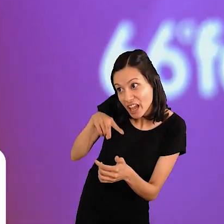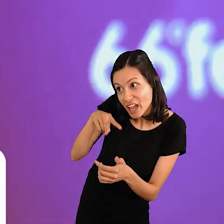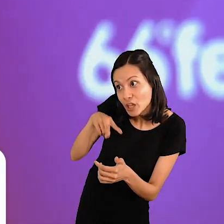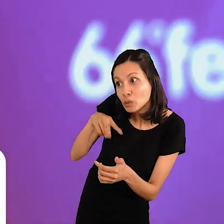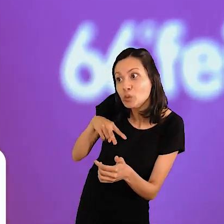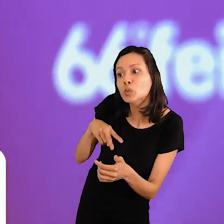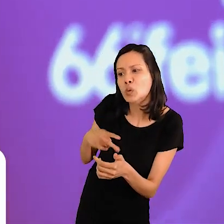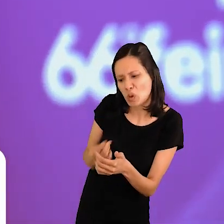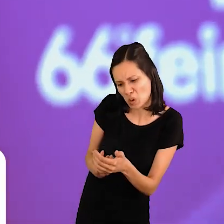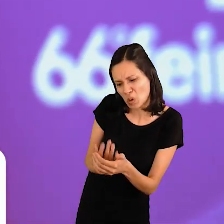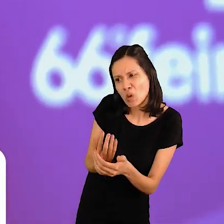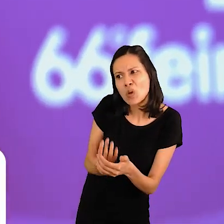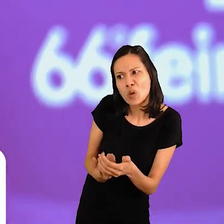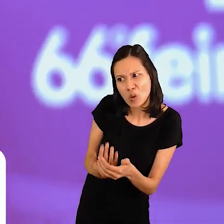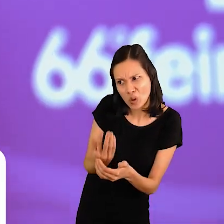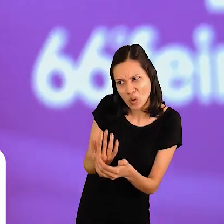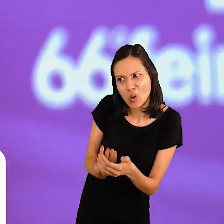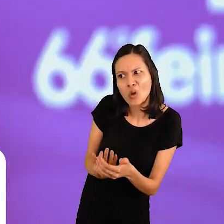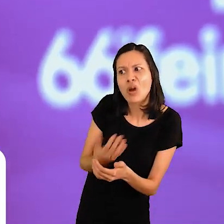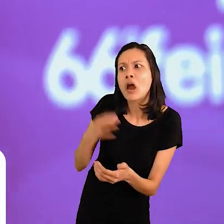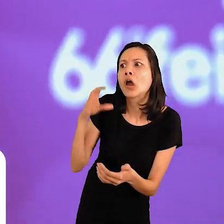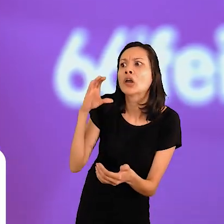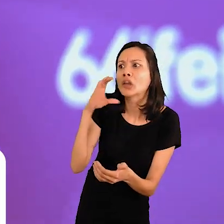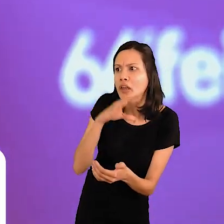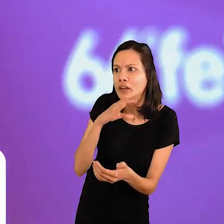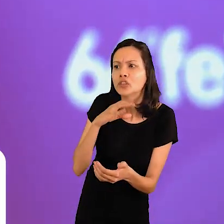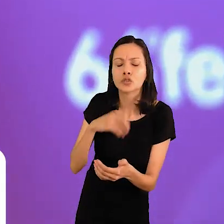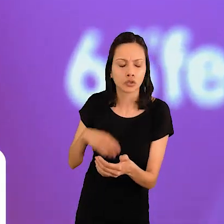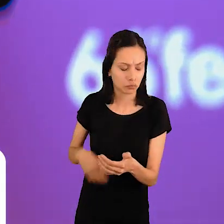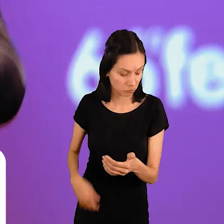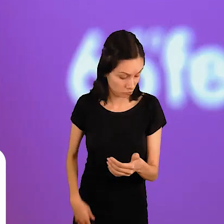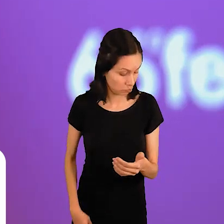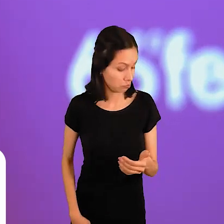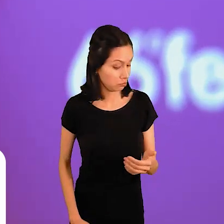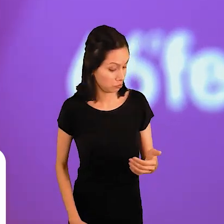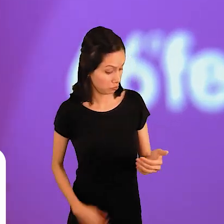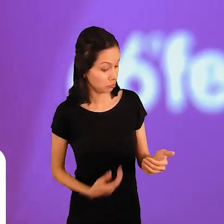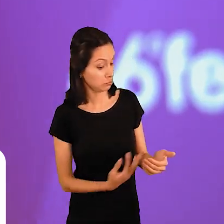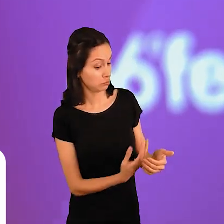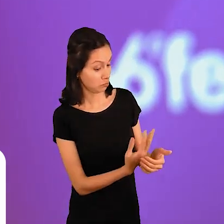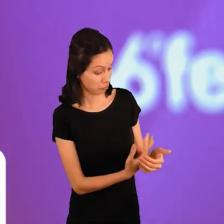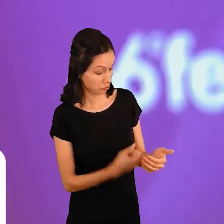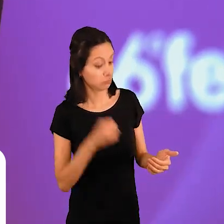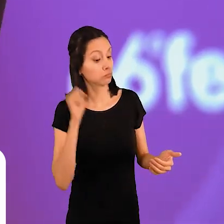fomegando este mingau? O rei olhou, aquela fumaça saindo...